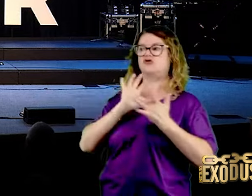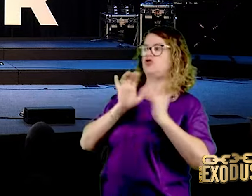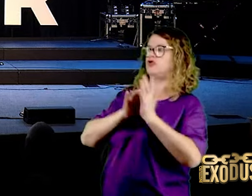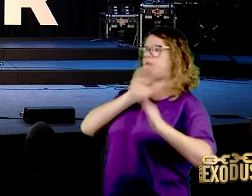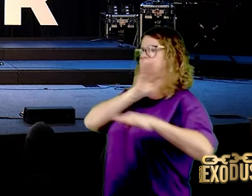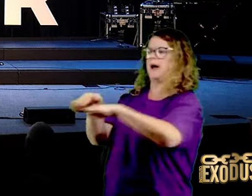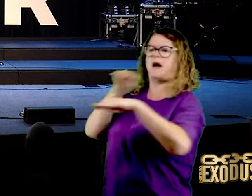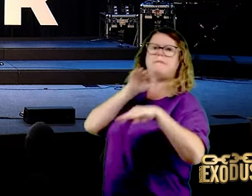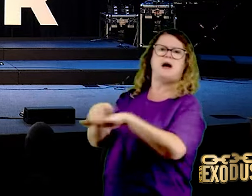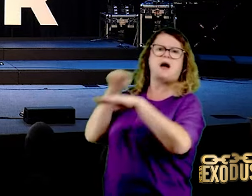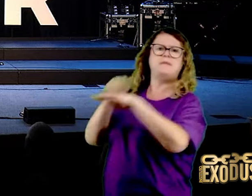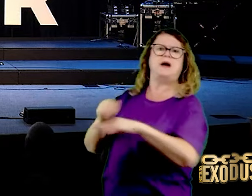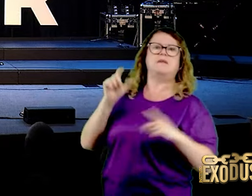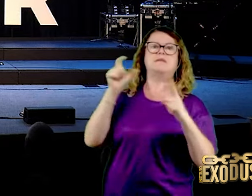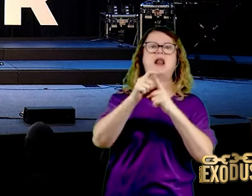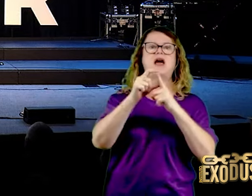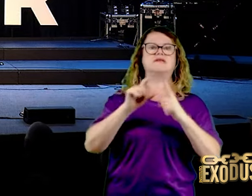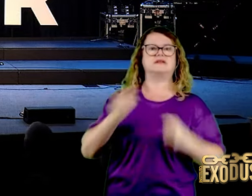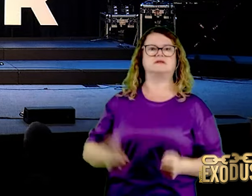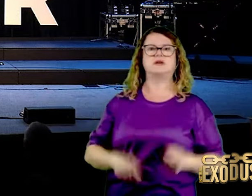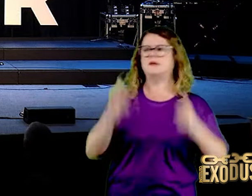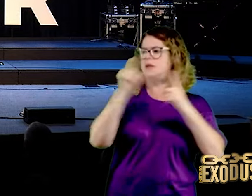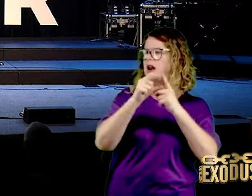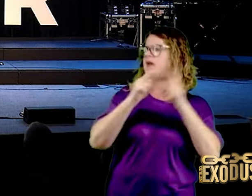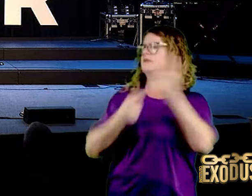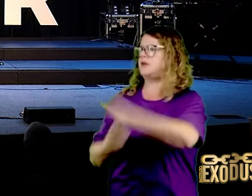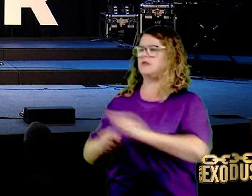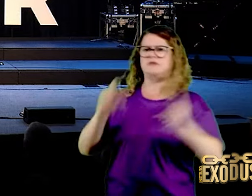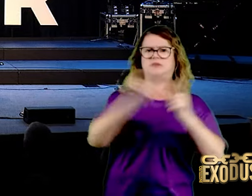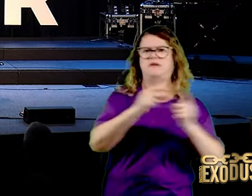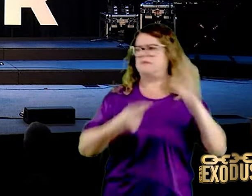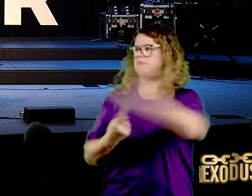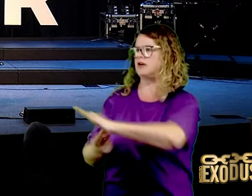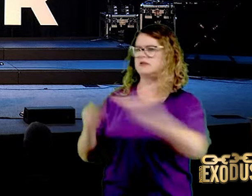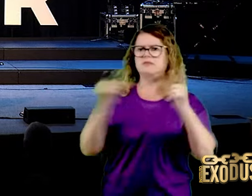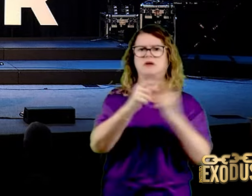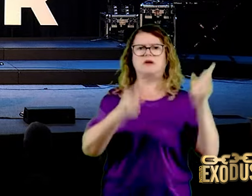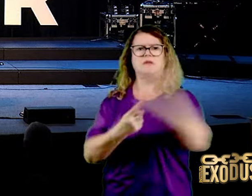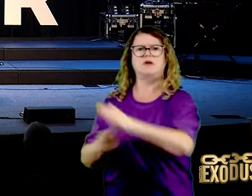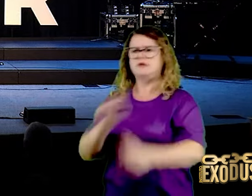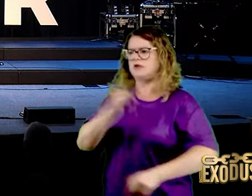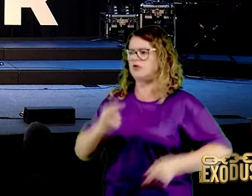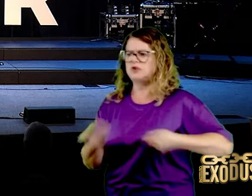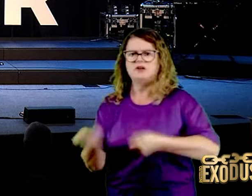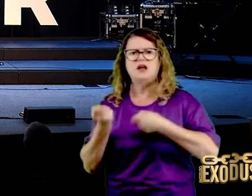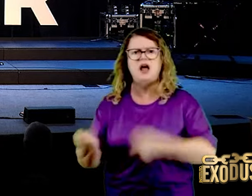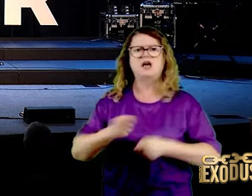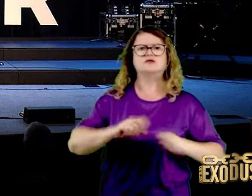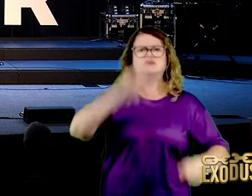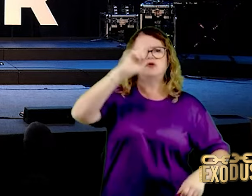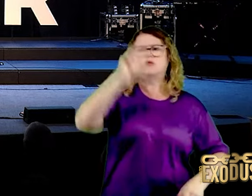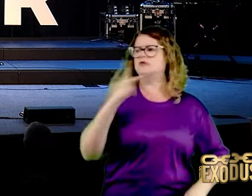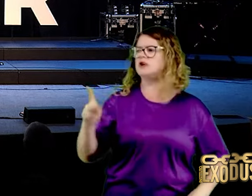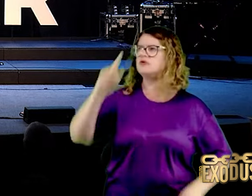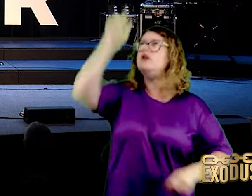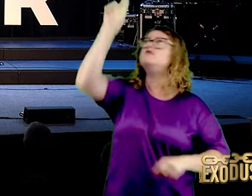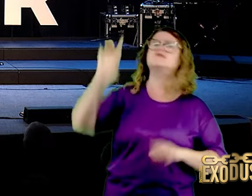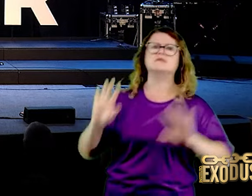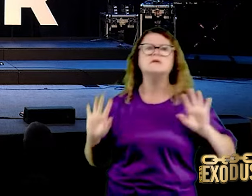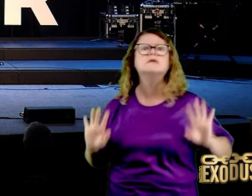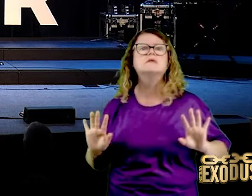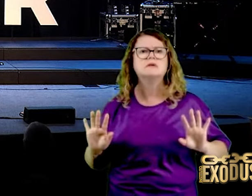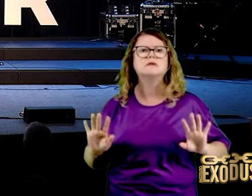o teu nome, capítulo 8, verso 3. Está escrito, não tentarás ao Senhor teu Deus, eu tenho o nome, capítulo 13, verso 6. Está escrito,